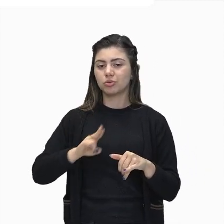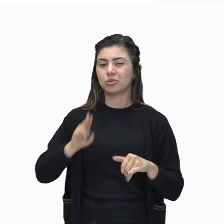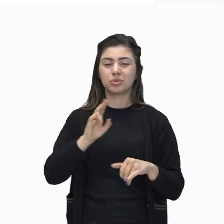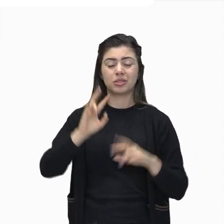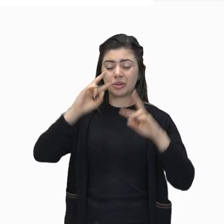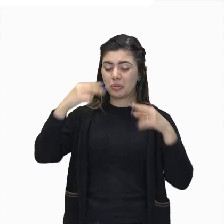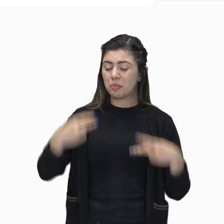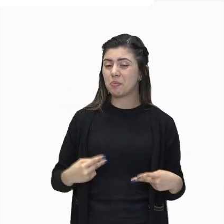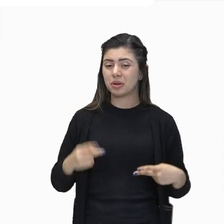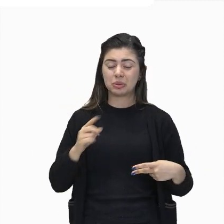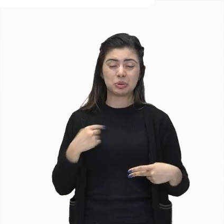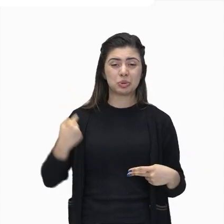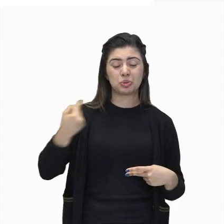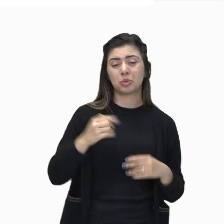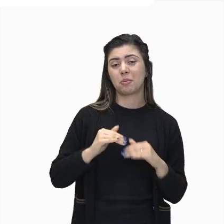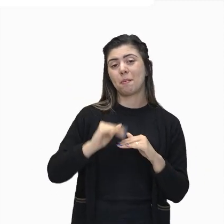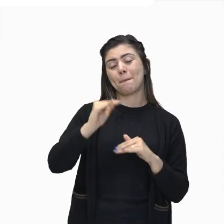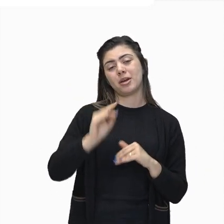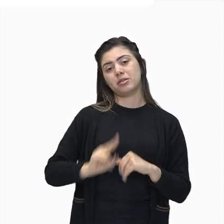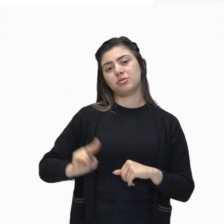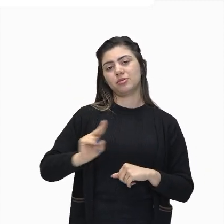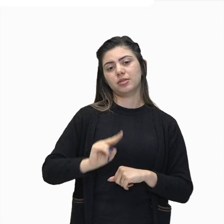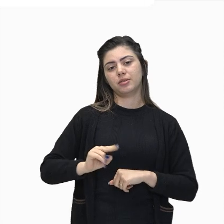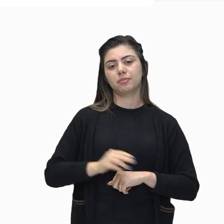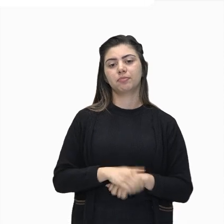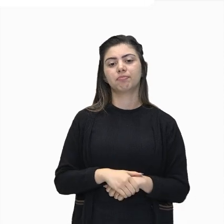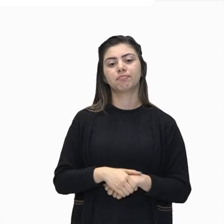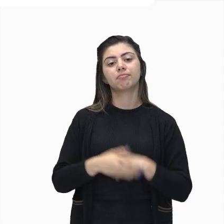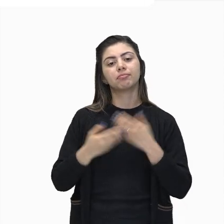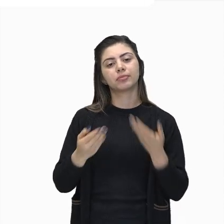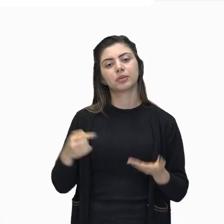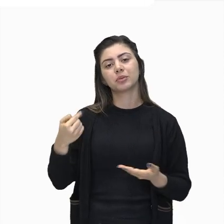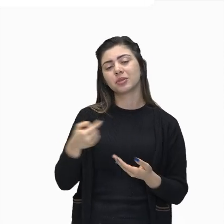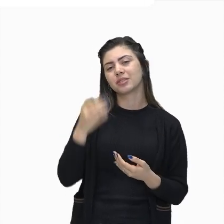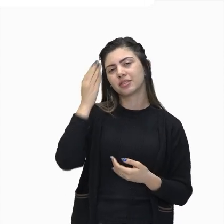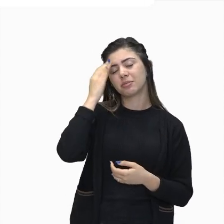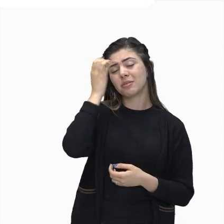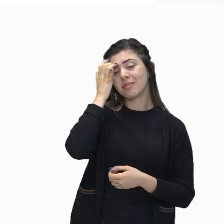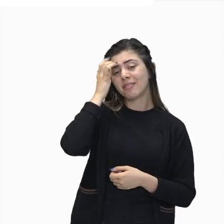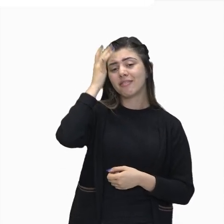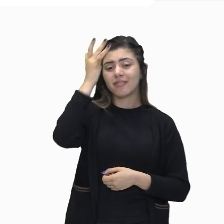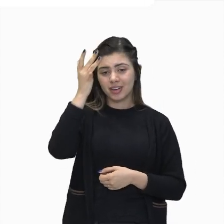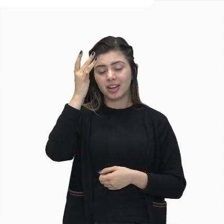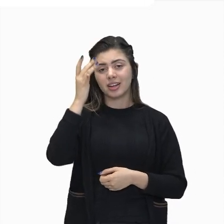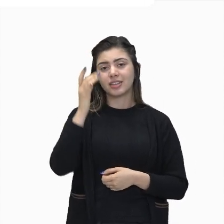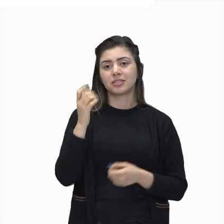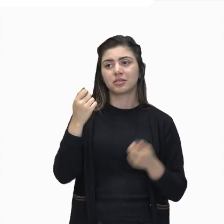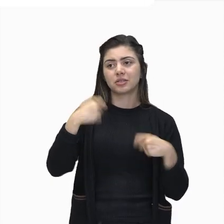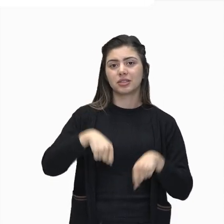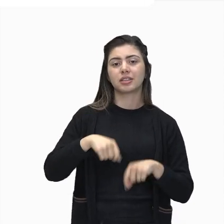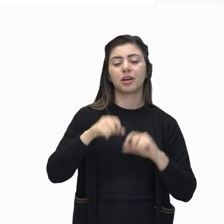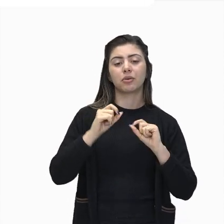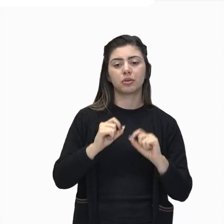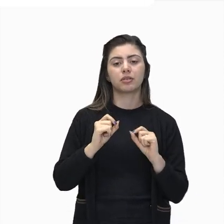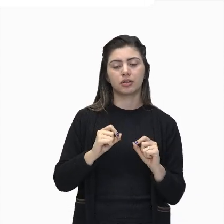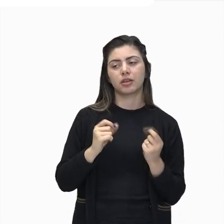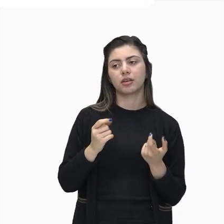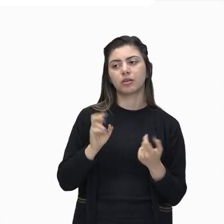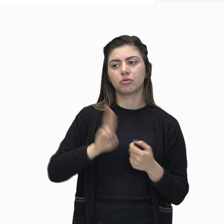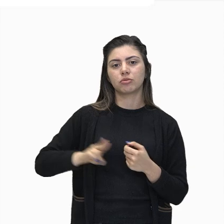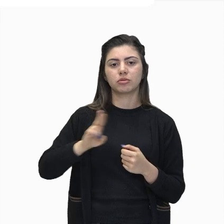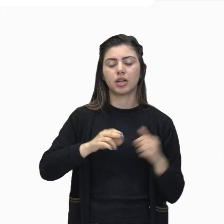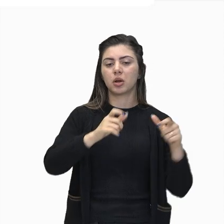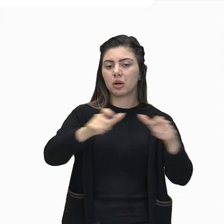mais utiliza na atualidade, graças à sua facilidade de transporte e baixo índice de perda